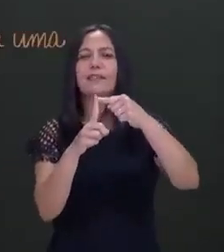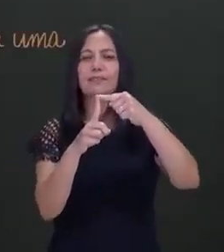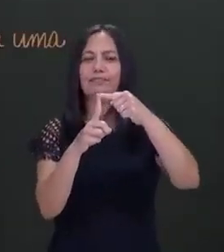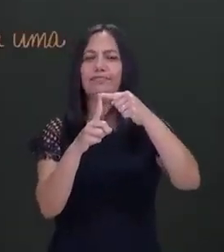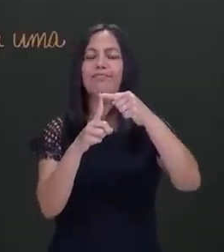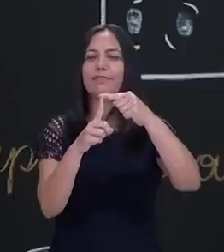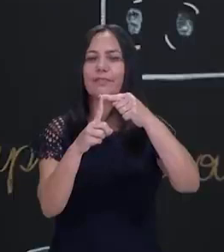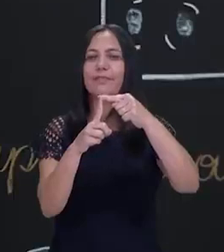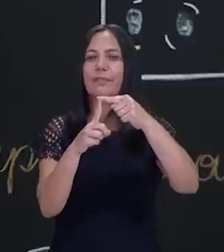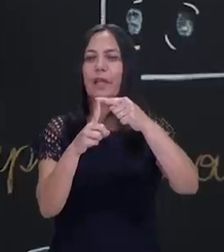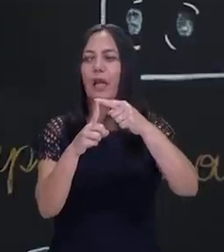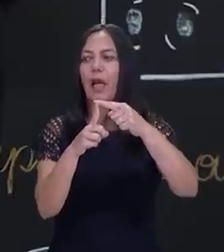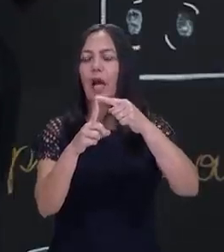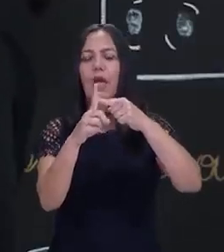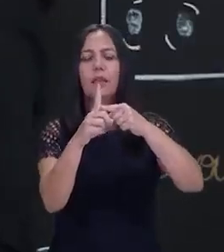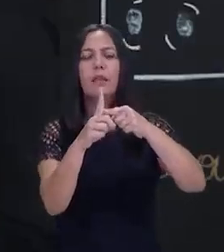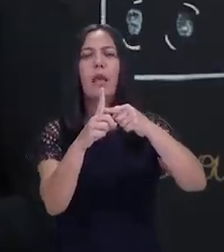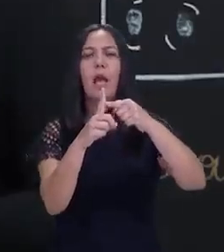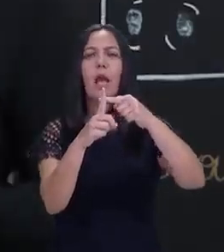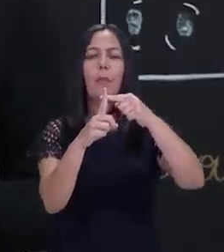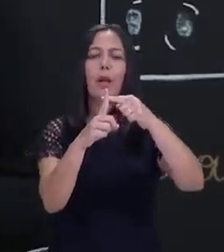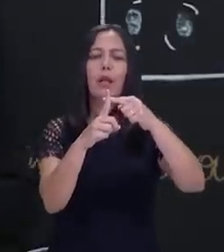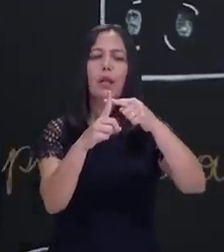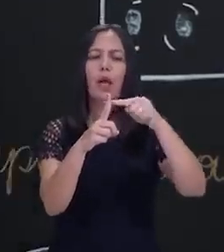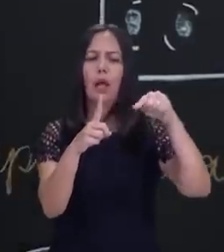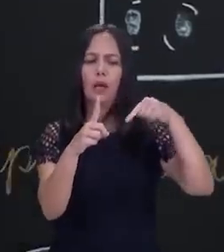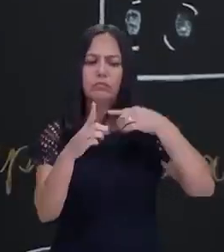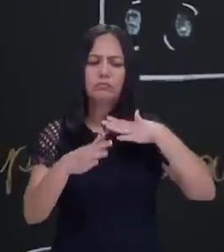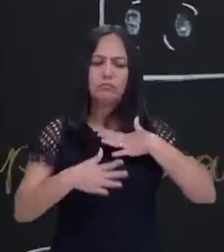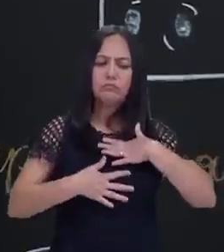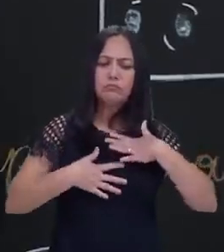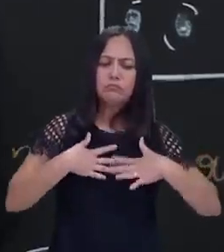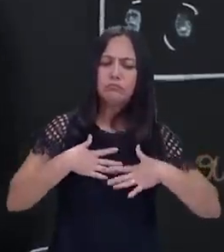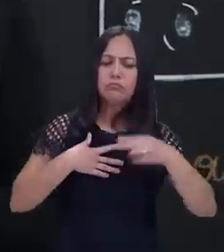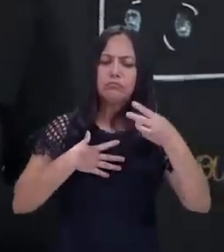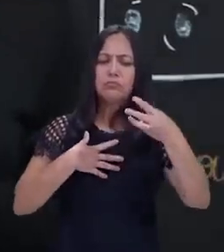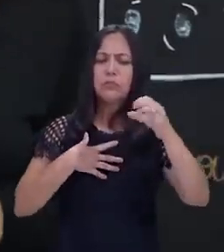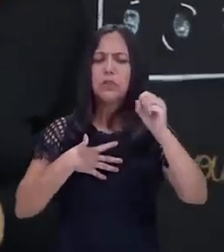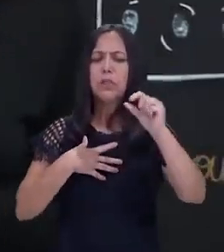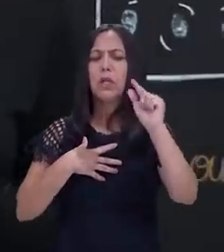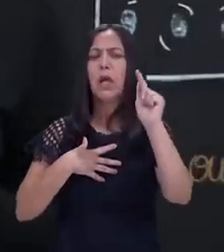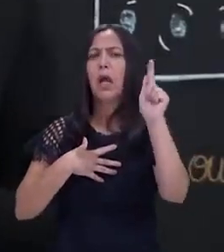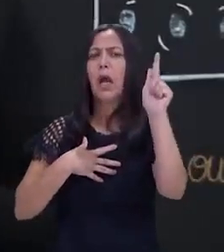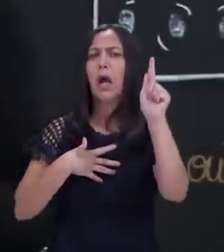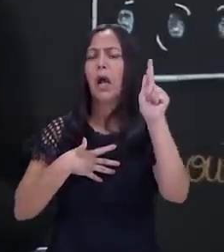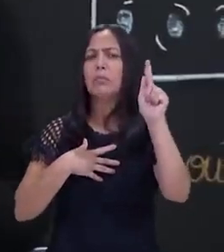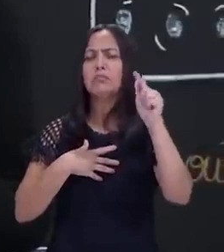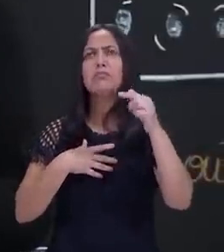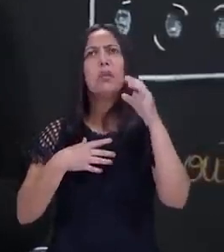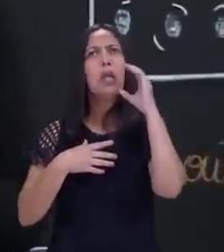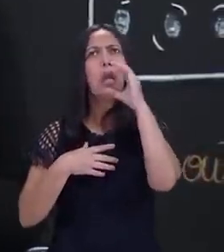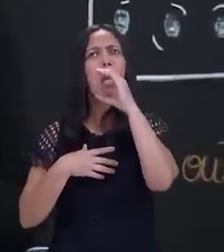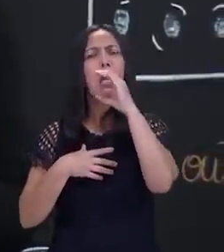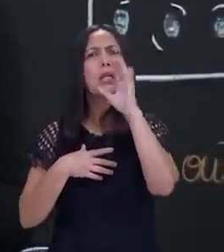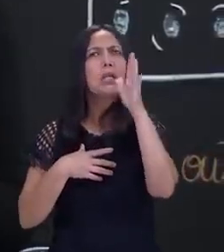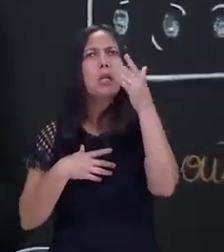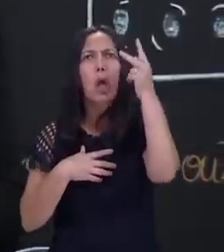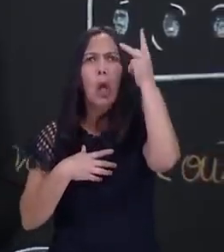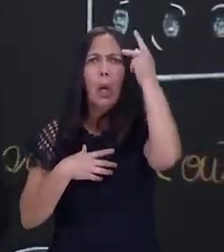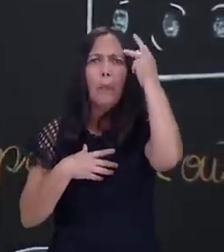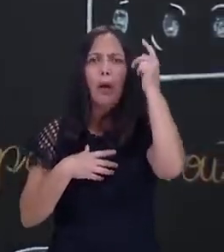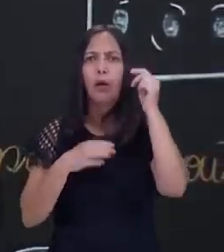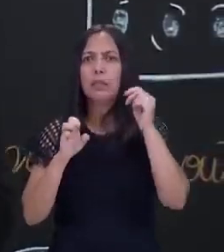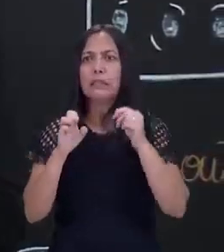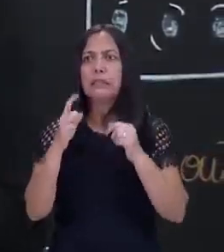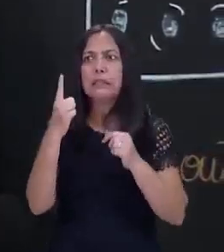Então, olha, essa temperatura aqui está em 30 graus. Ah, não está muito quente, não. Se tivesse a 100, se tivesse